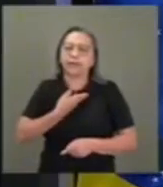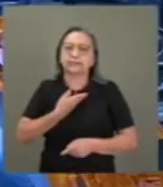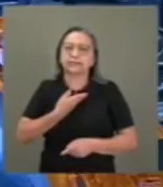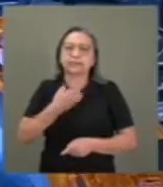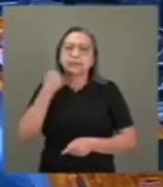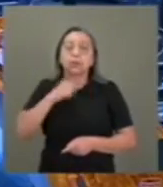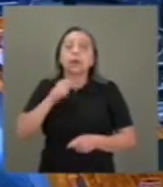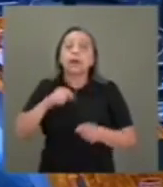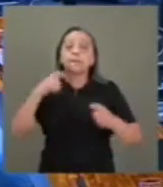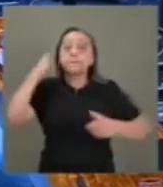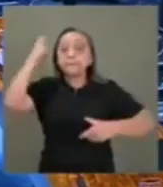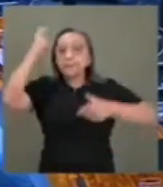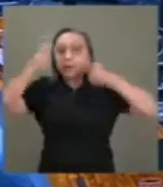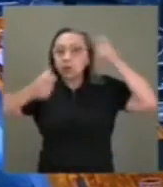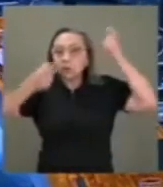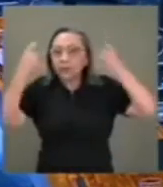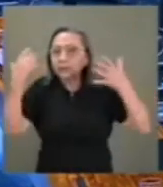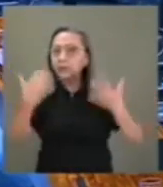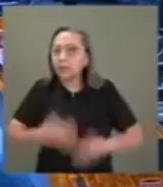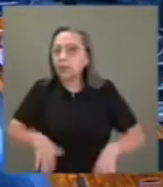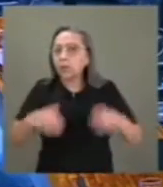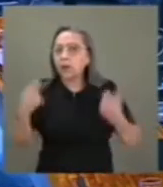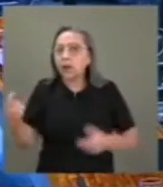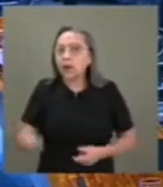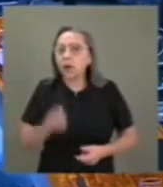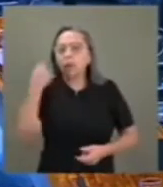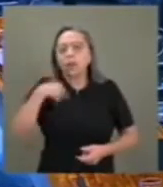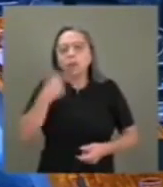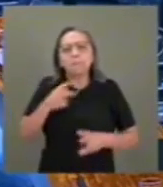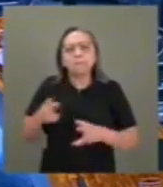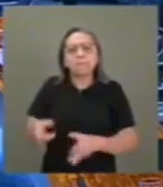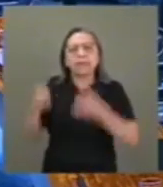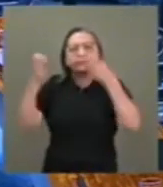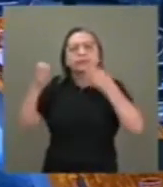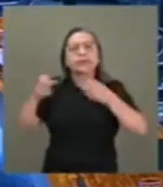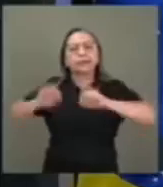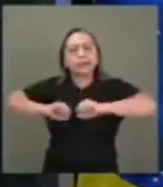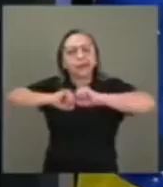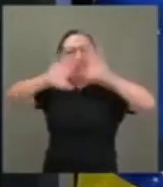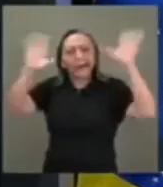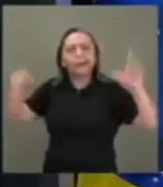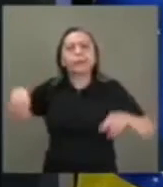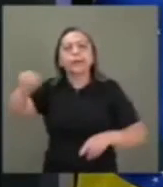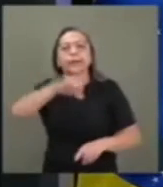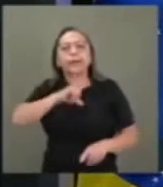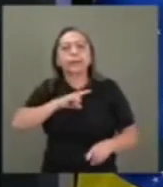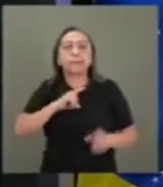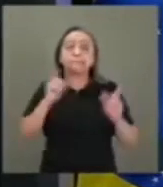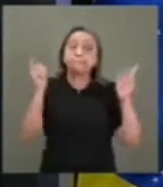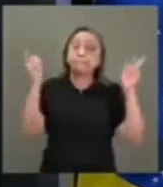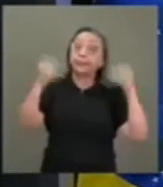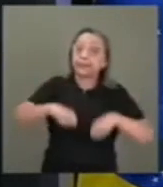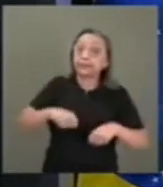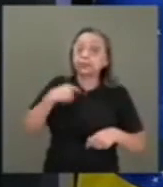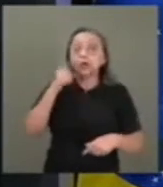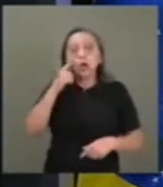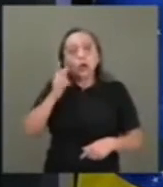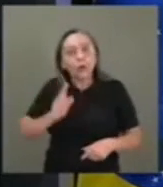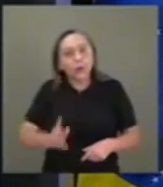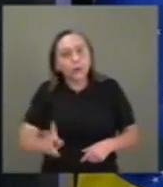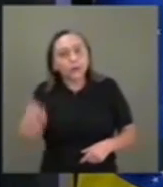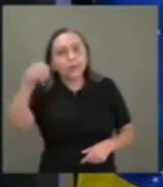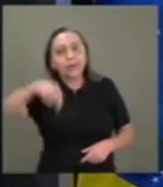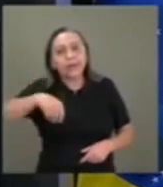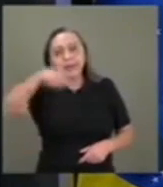A preocupação é muito grande. O que se percebe com muita clara evidência é da possibilidade de continuar neste